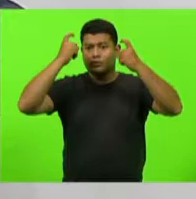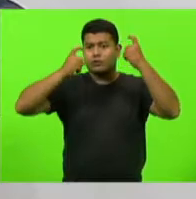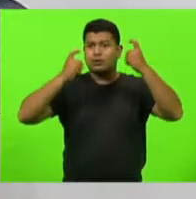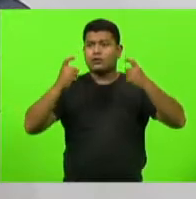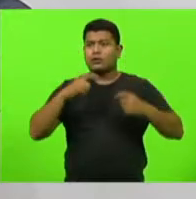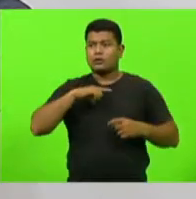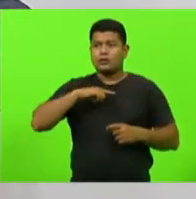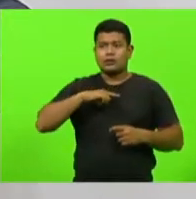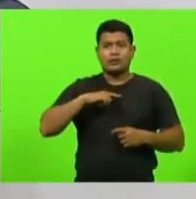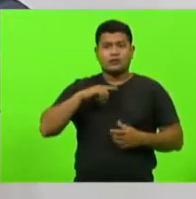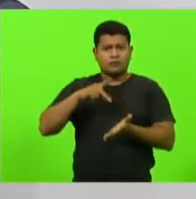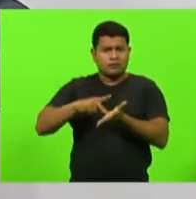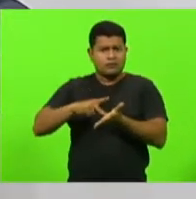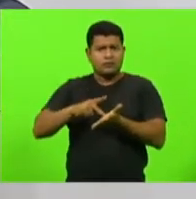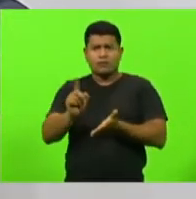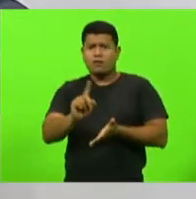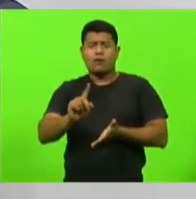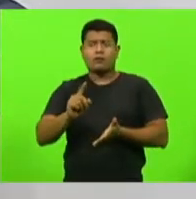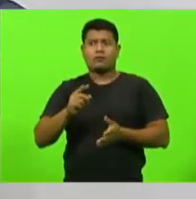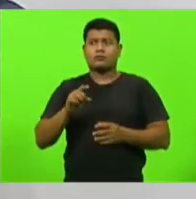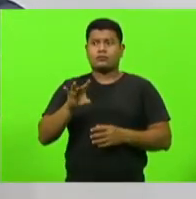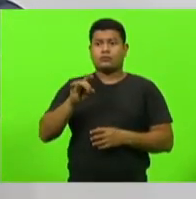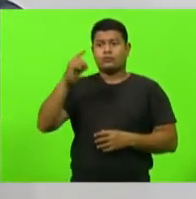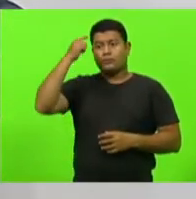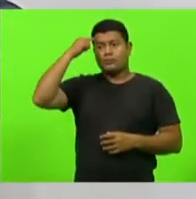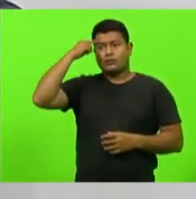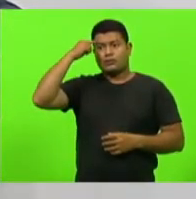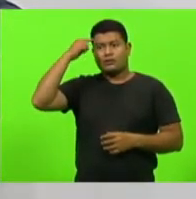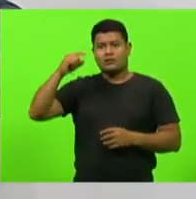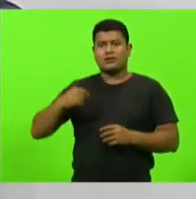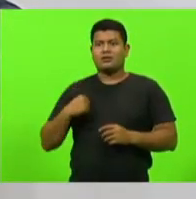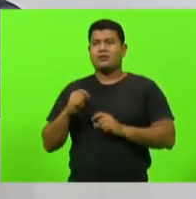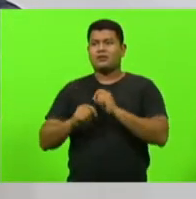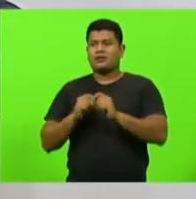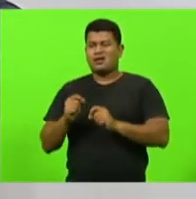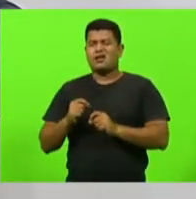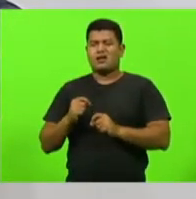ou são notórios defensores de bandidos.